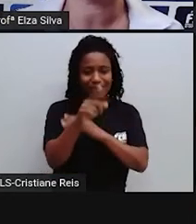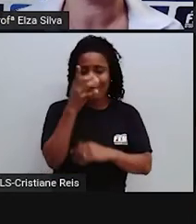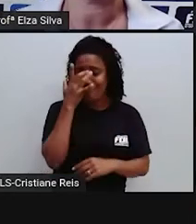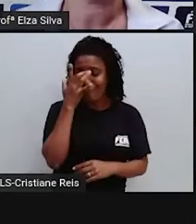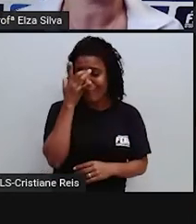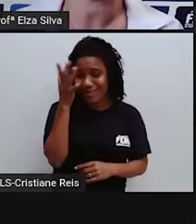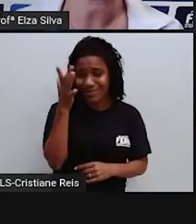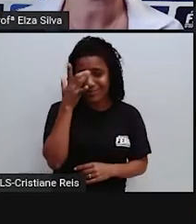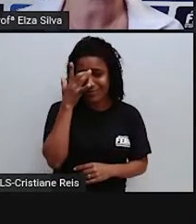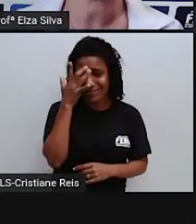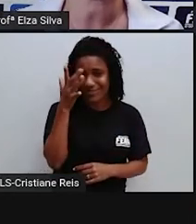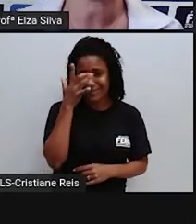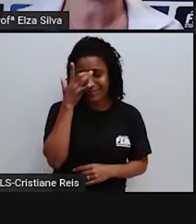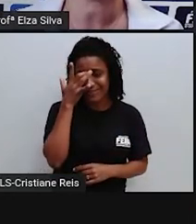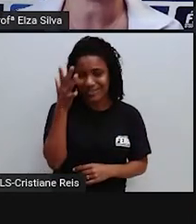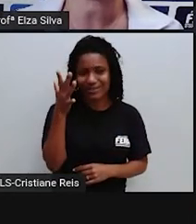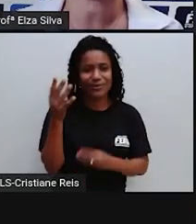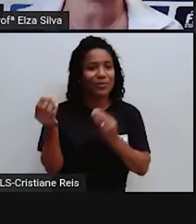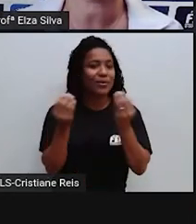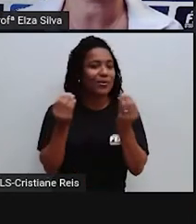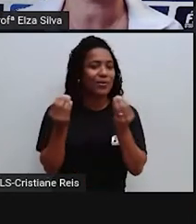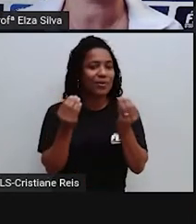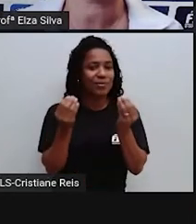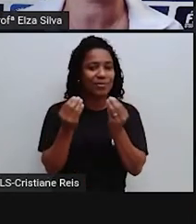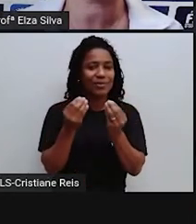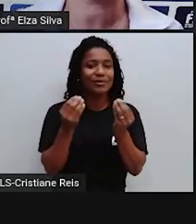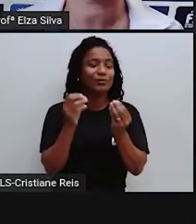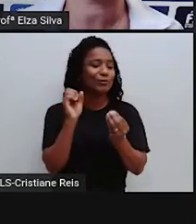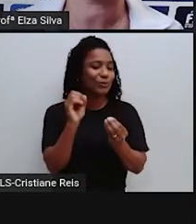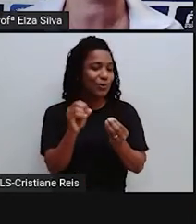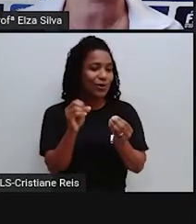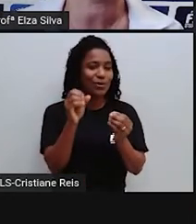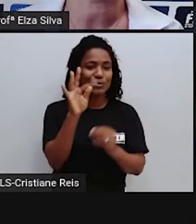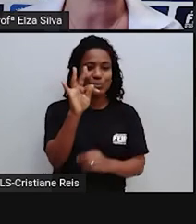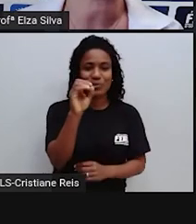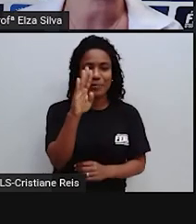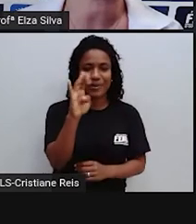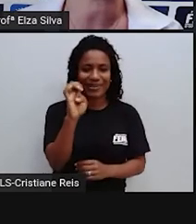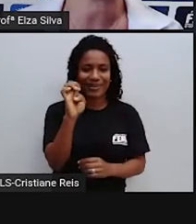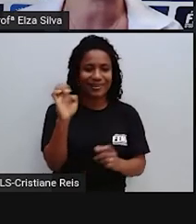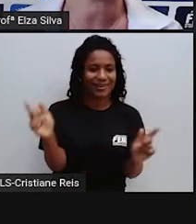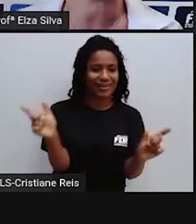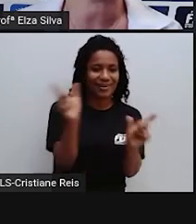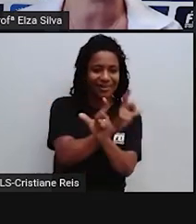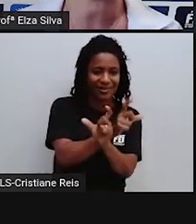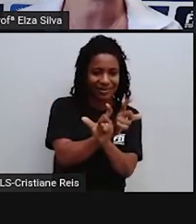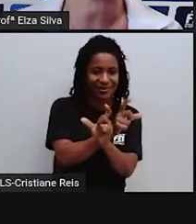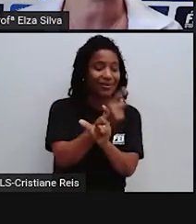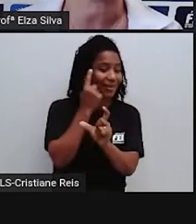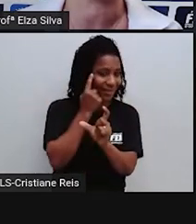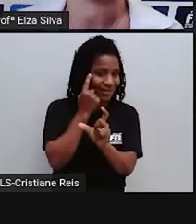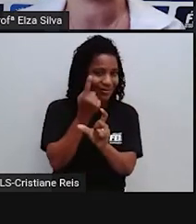fazer Basta você fazer A inversão O verbo To be Você traz Você